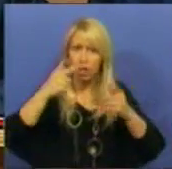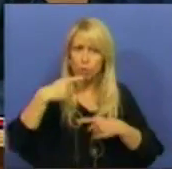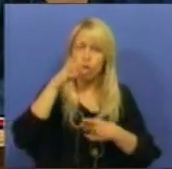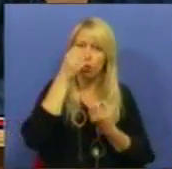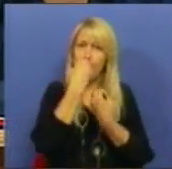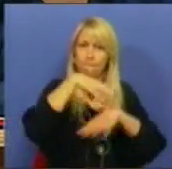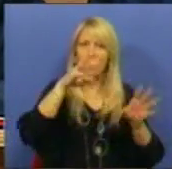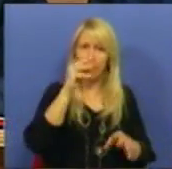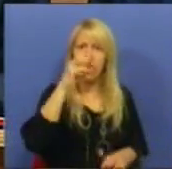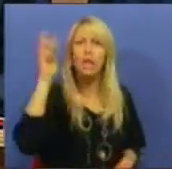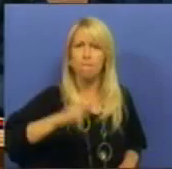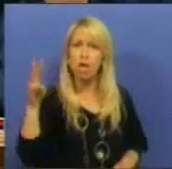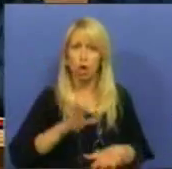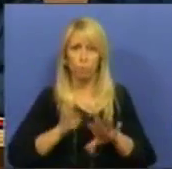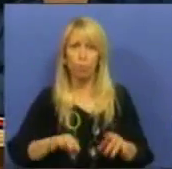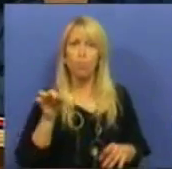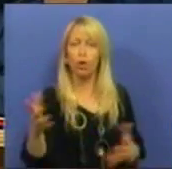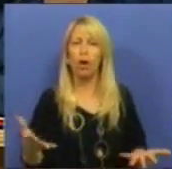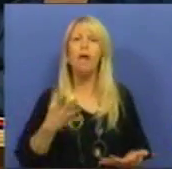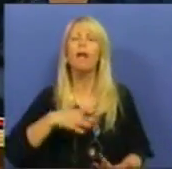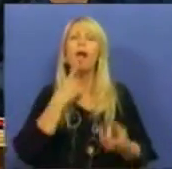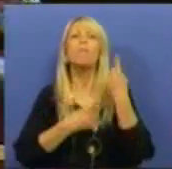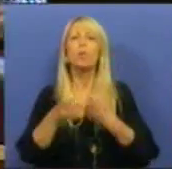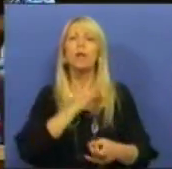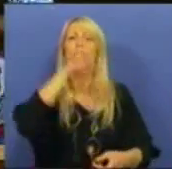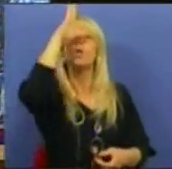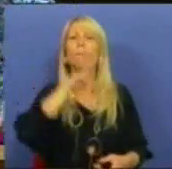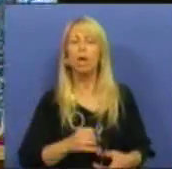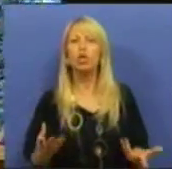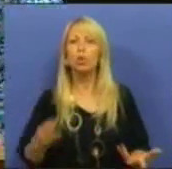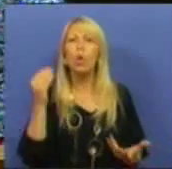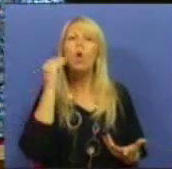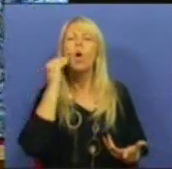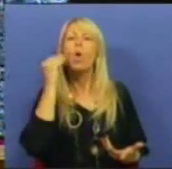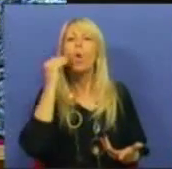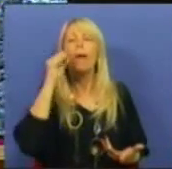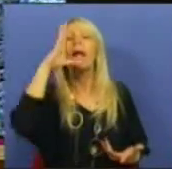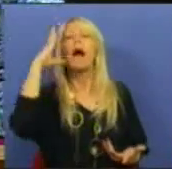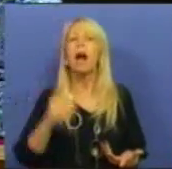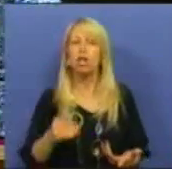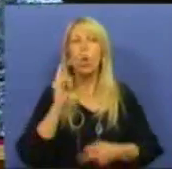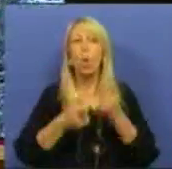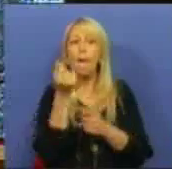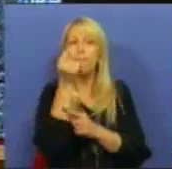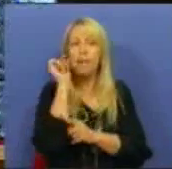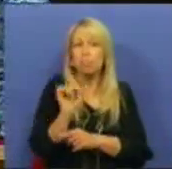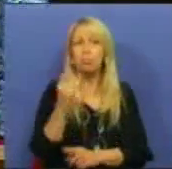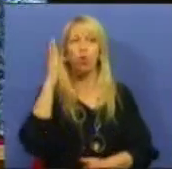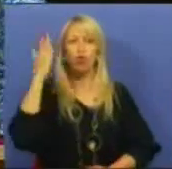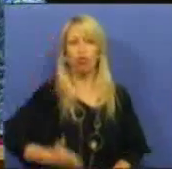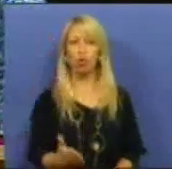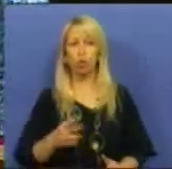perguntar-lhe, Senhor Ministro, como é que entende e qual é o preço justo para a privatização do CTT?